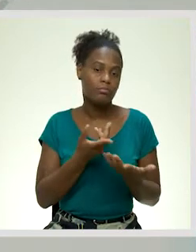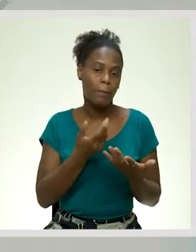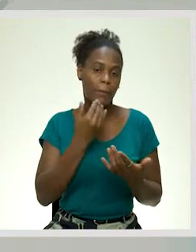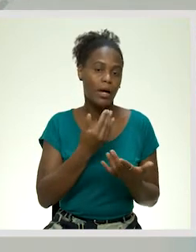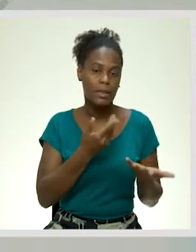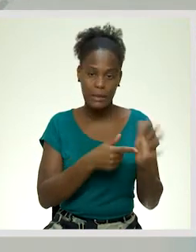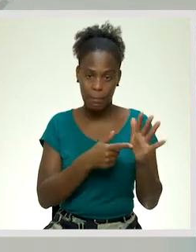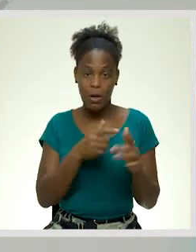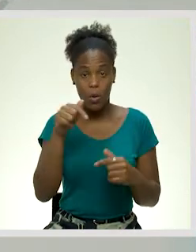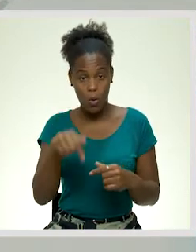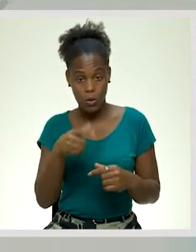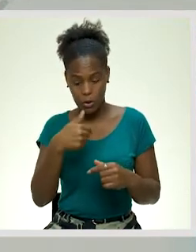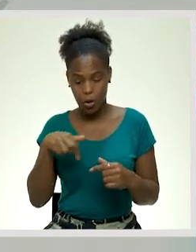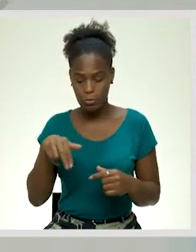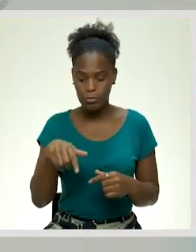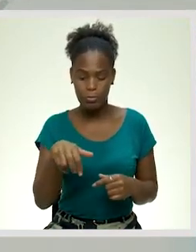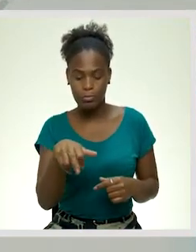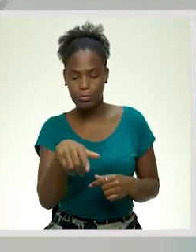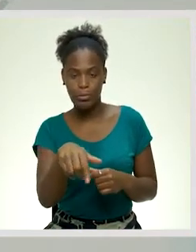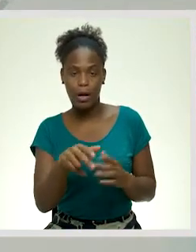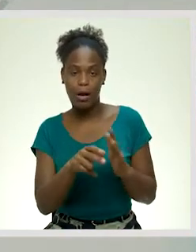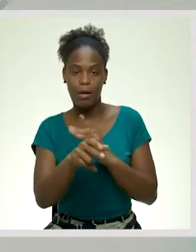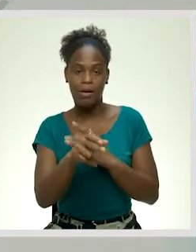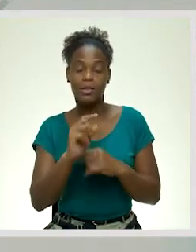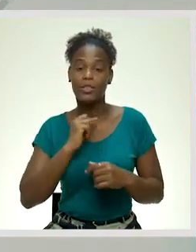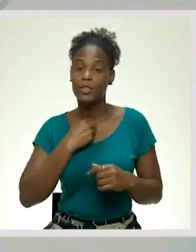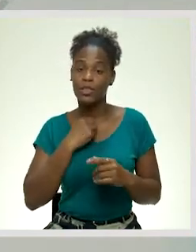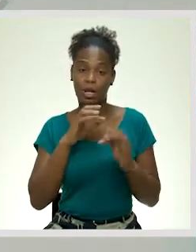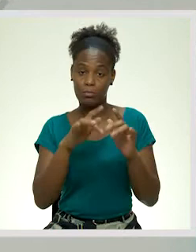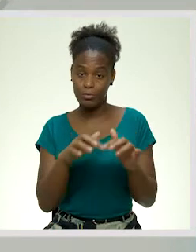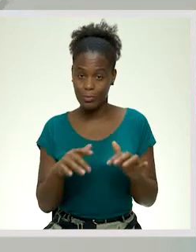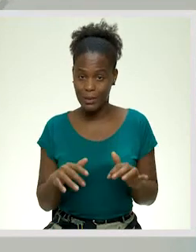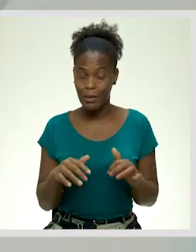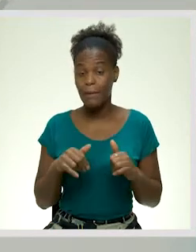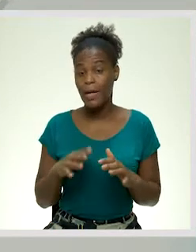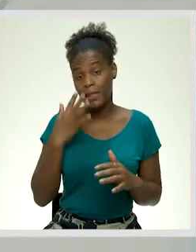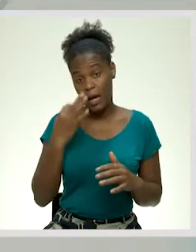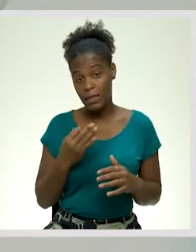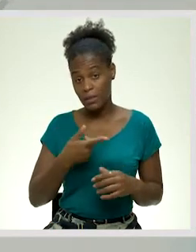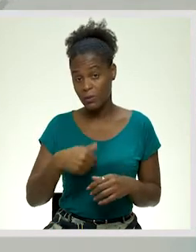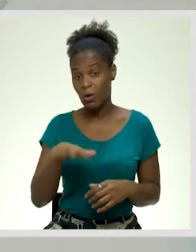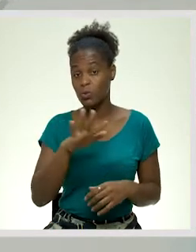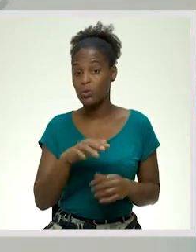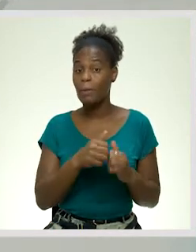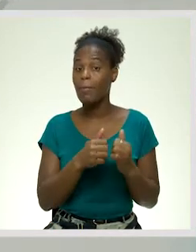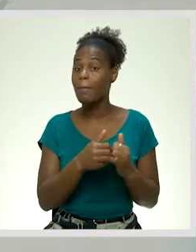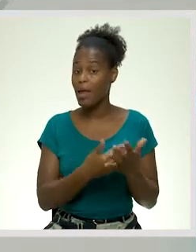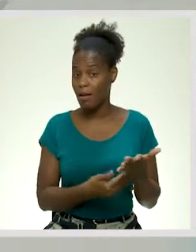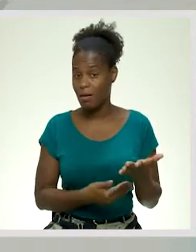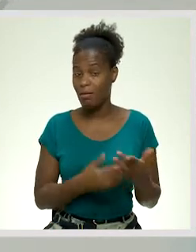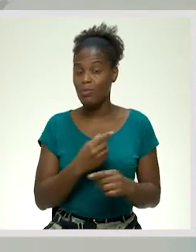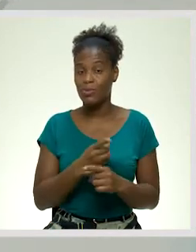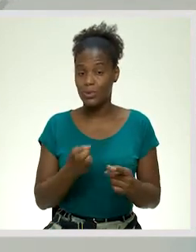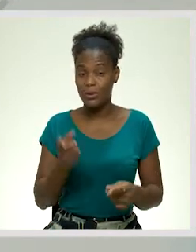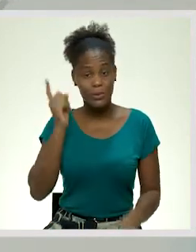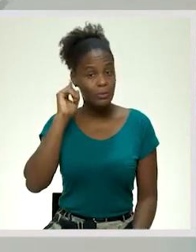apesar de que hoje estamos a andar ou a caminhar por uma era digital, mas ainda estamos a utilizar papel. Por